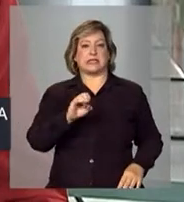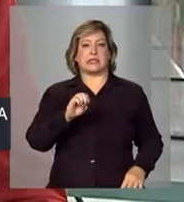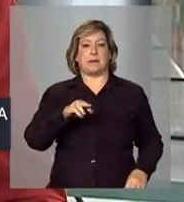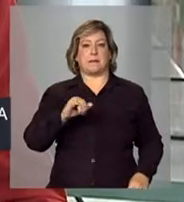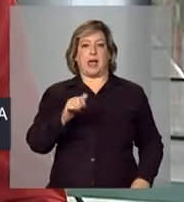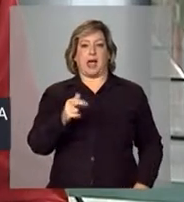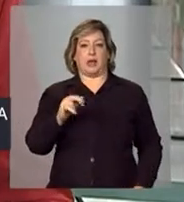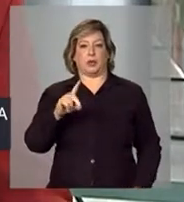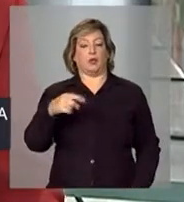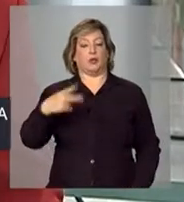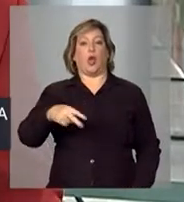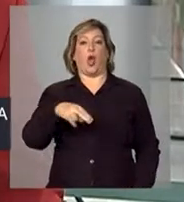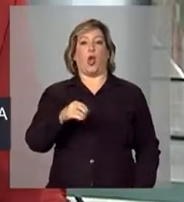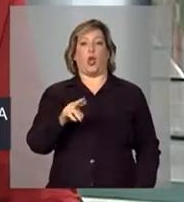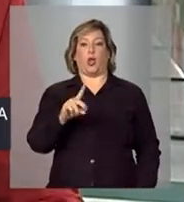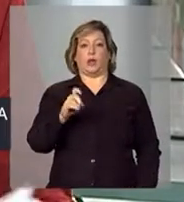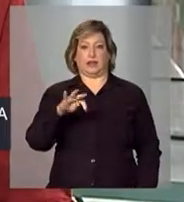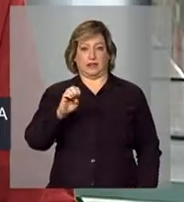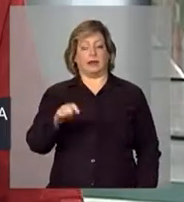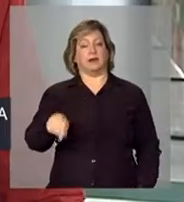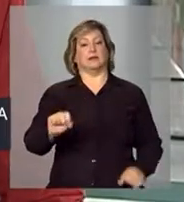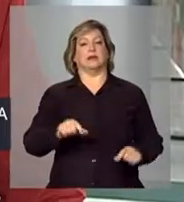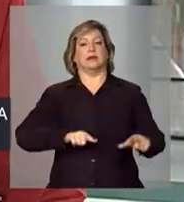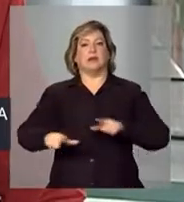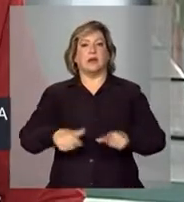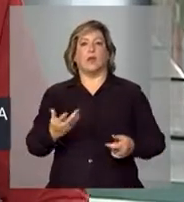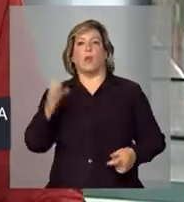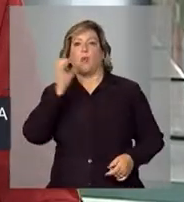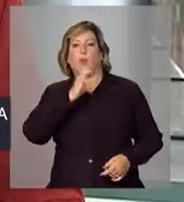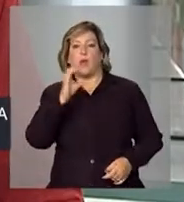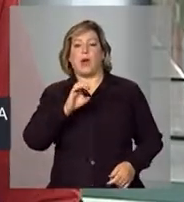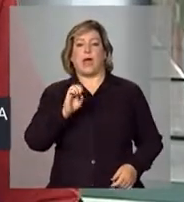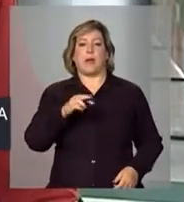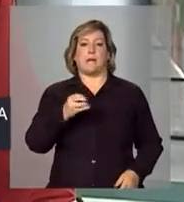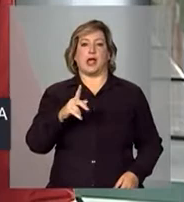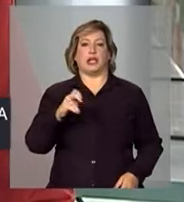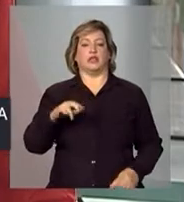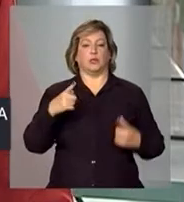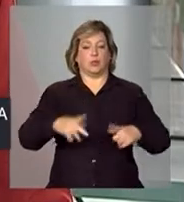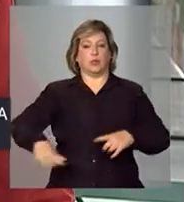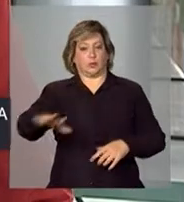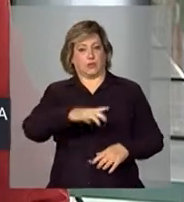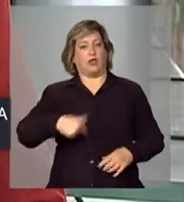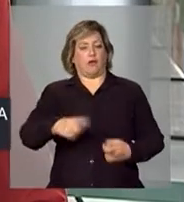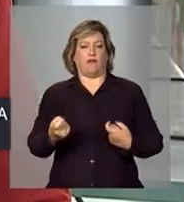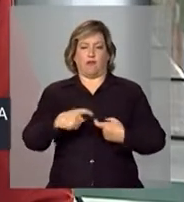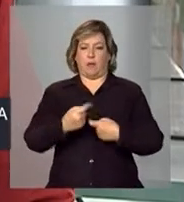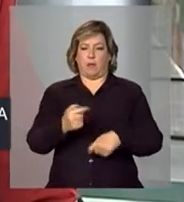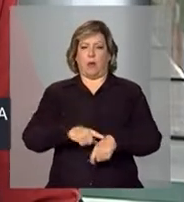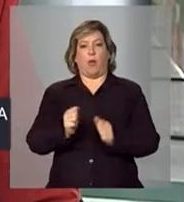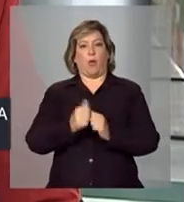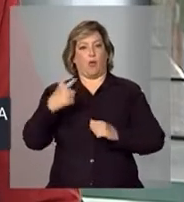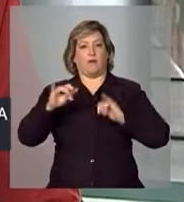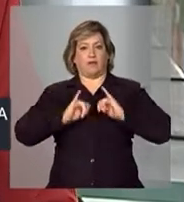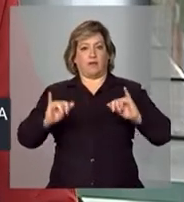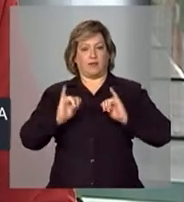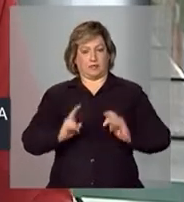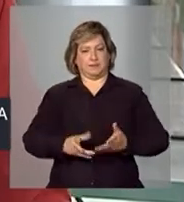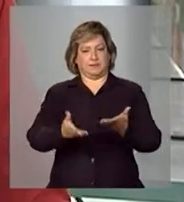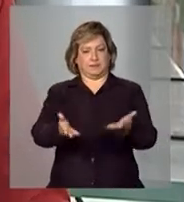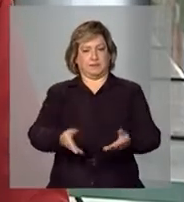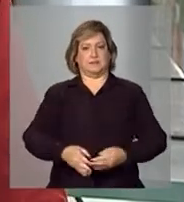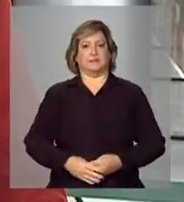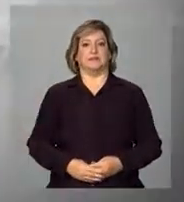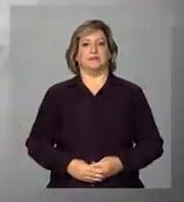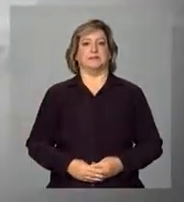nordestino, que inclui aí ações emergenciais para a região. A gente volta daqui a pouco com mais informações. Carla.